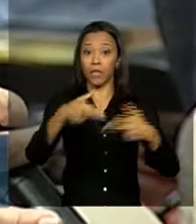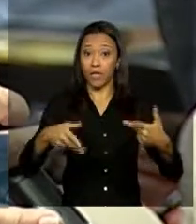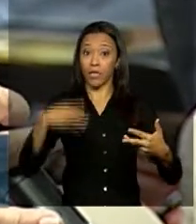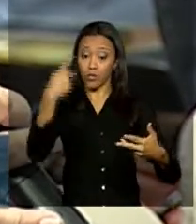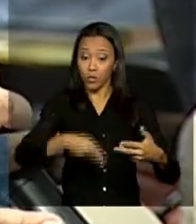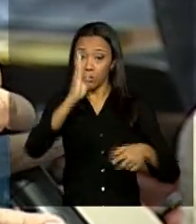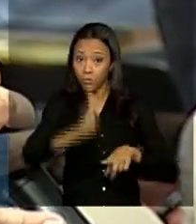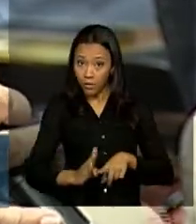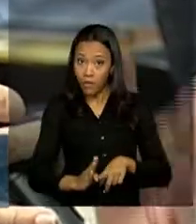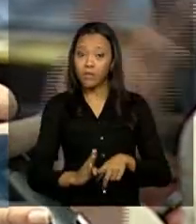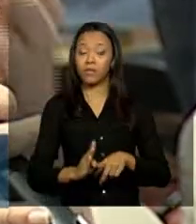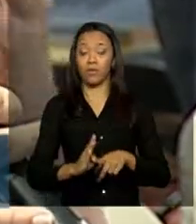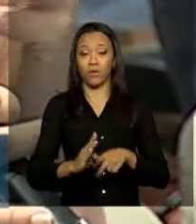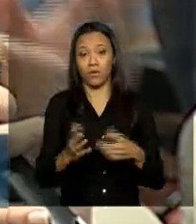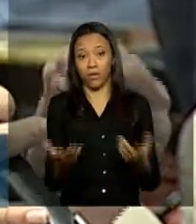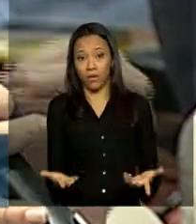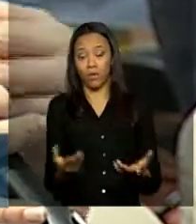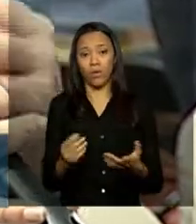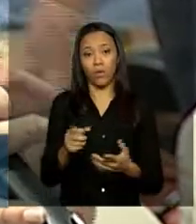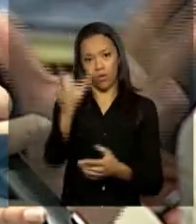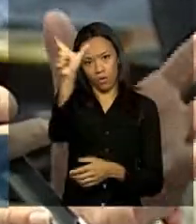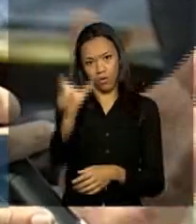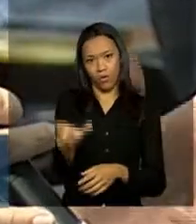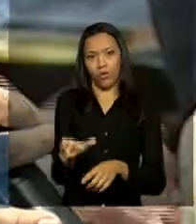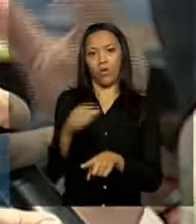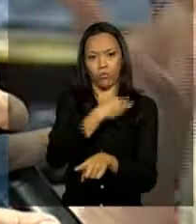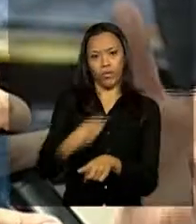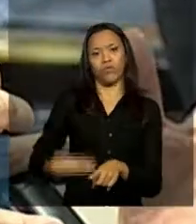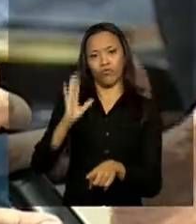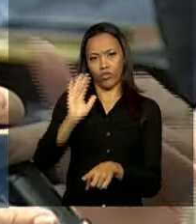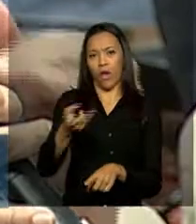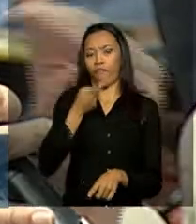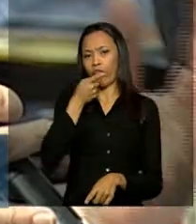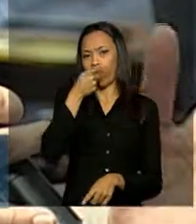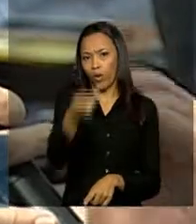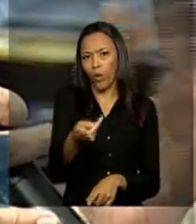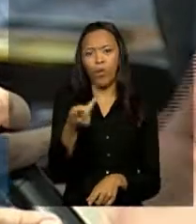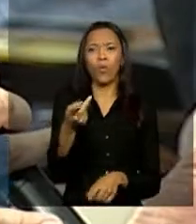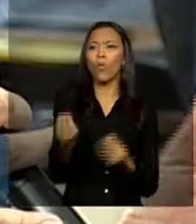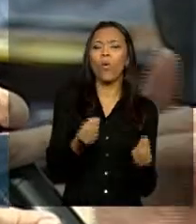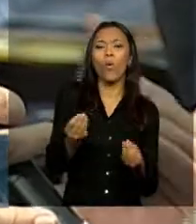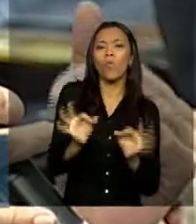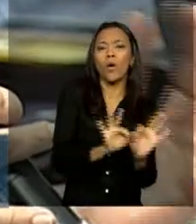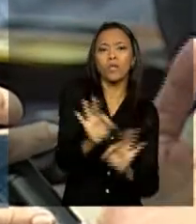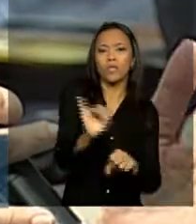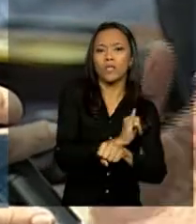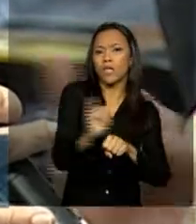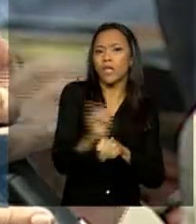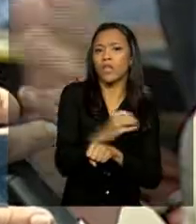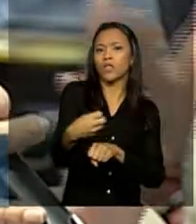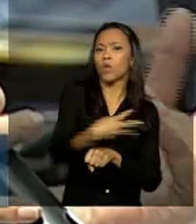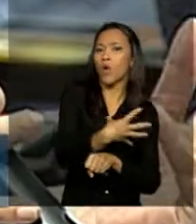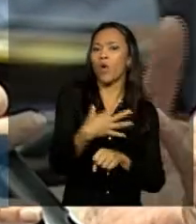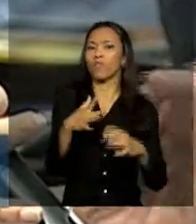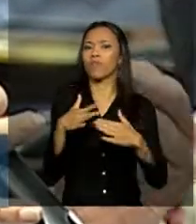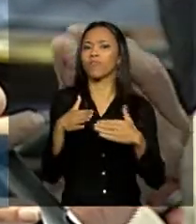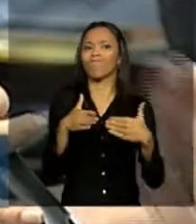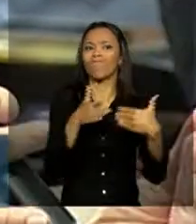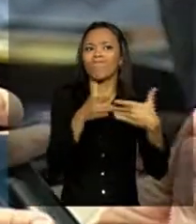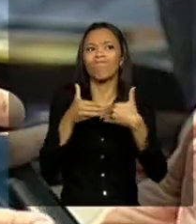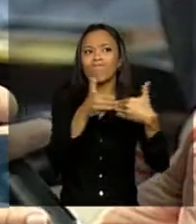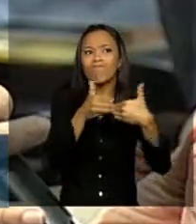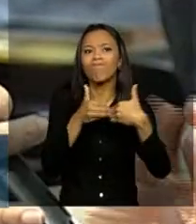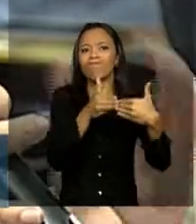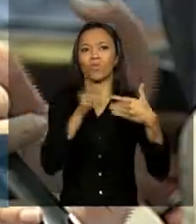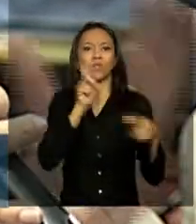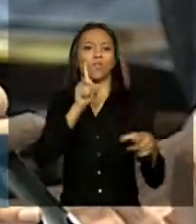tem... O ministro já falou que pretende fazer uma estratégia com relação de aproximação com os Estados Unidos. Eu queria saber como é que está